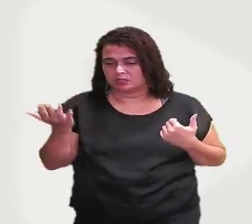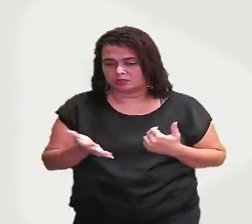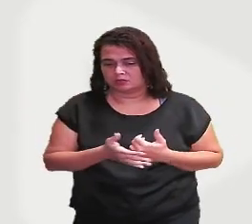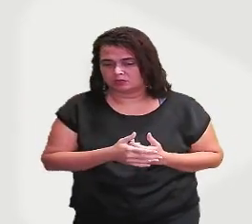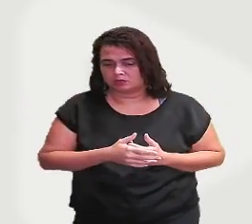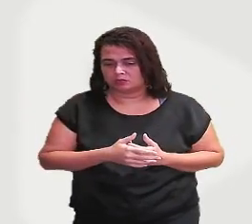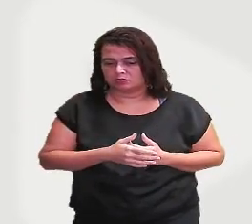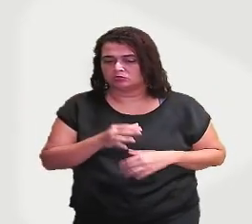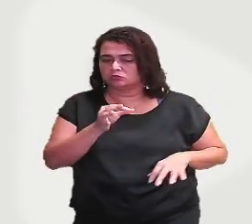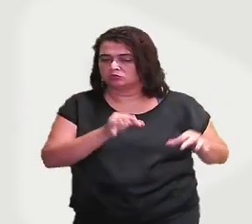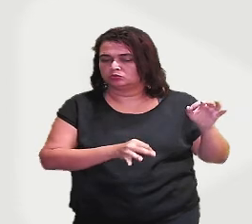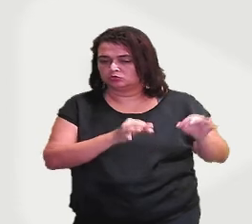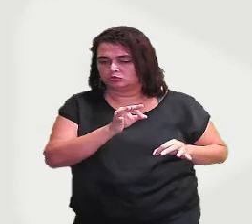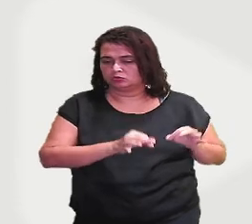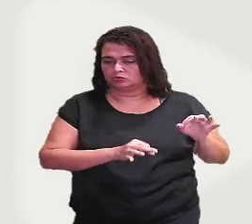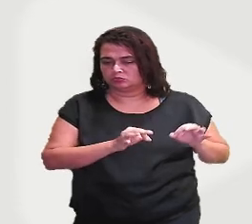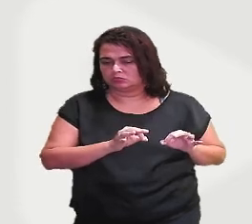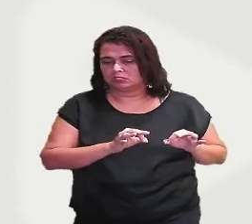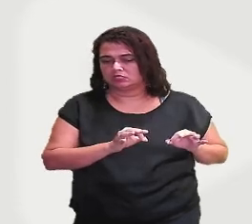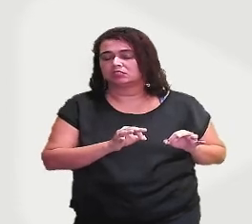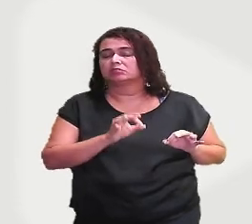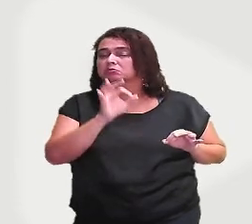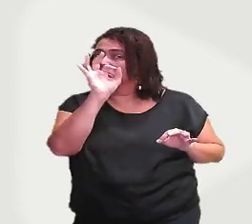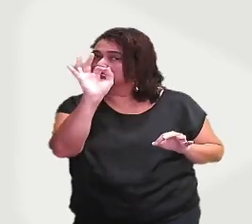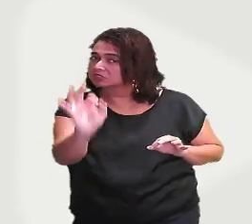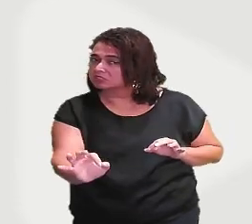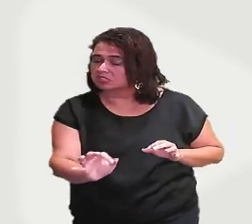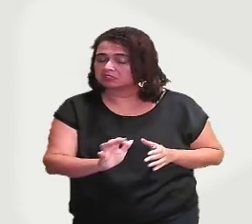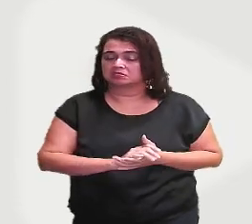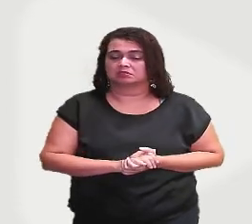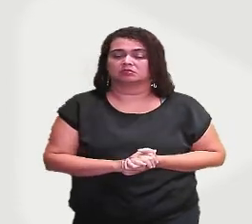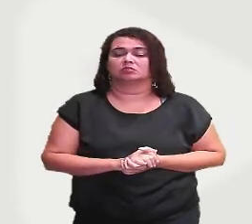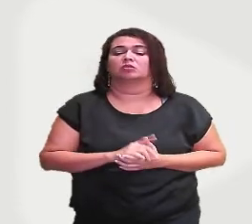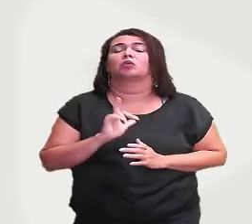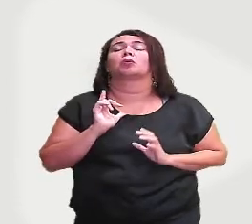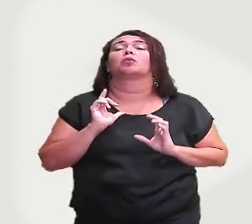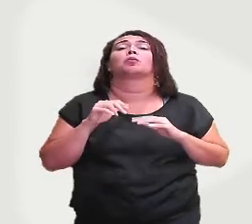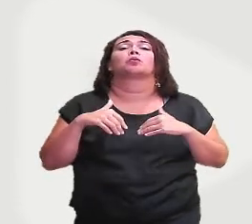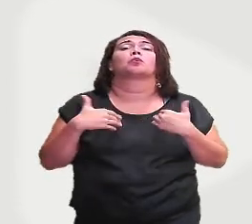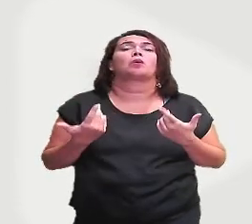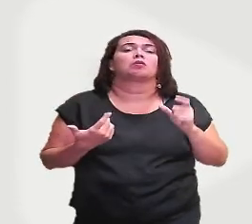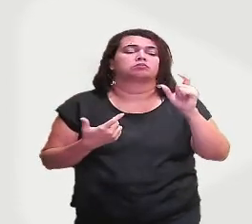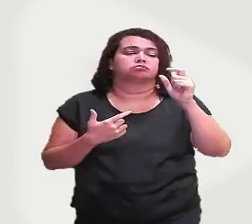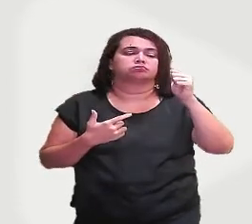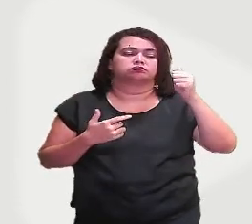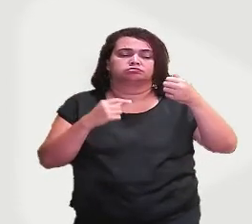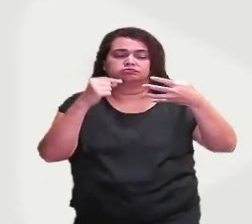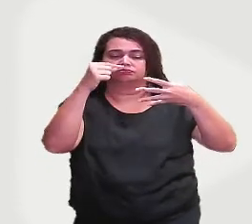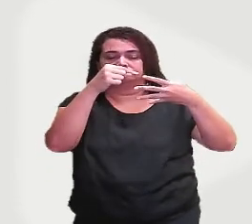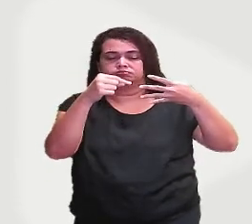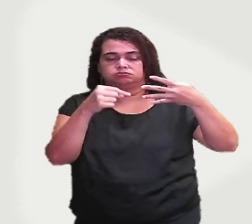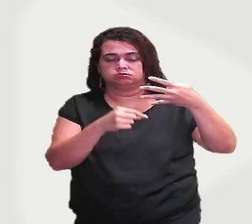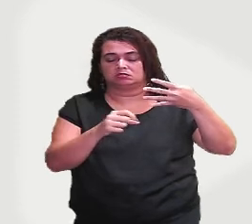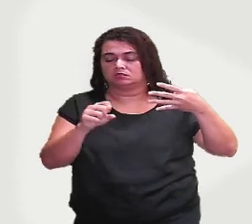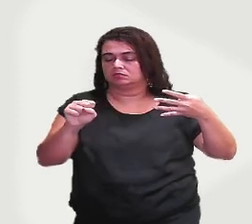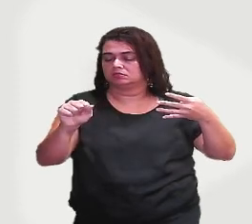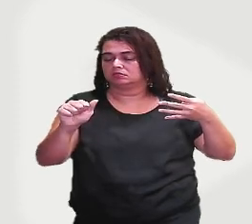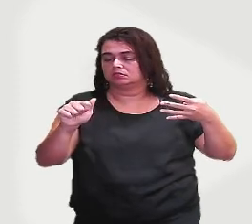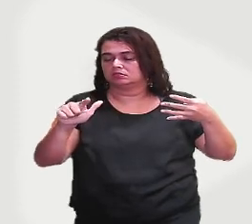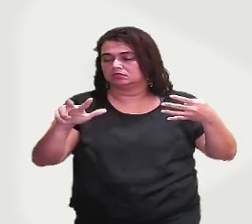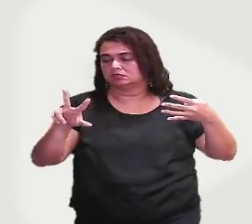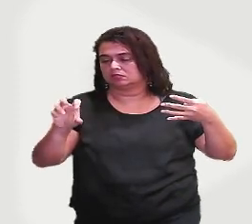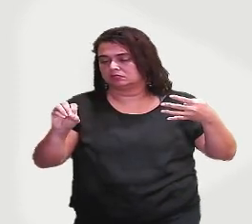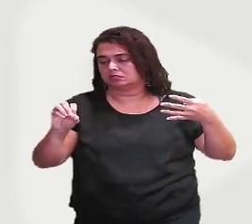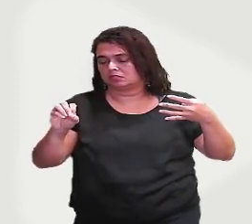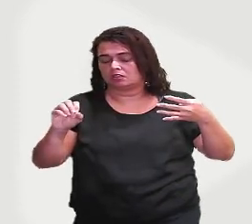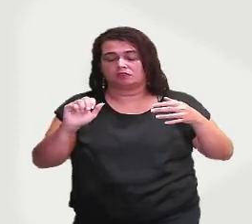quer saber em que alternativa a palavra salvo aí não é preposição e sim adjetivo. Justamente a letra